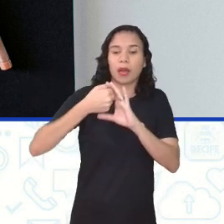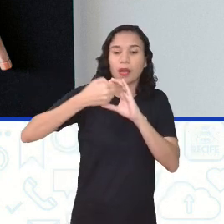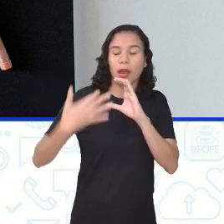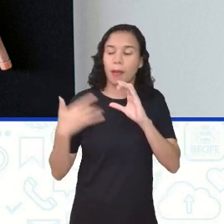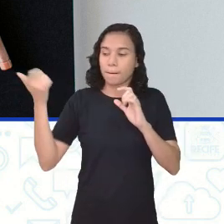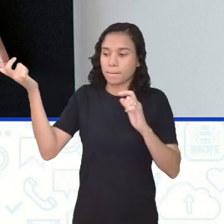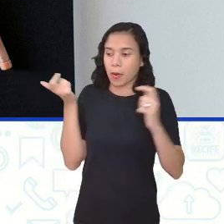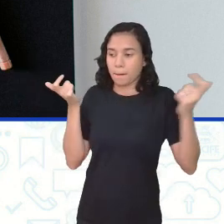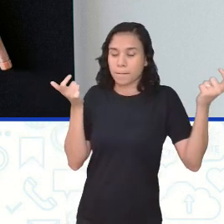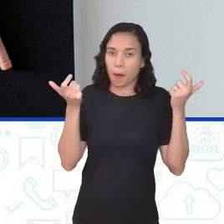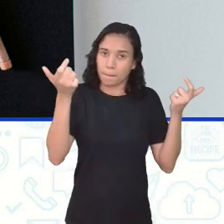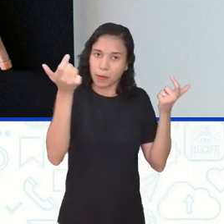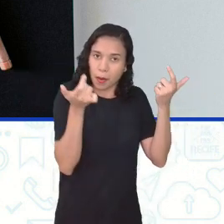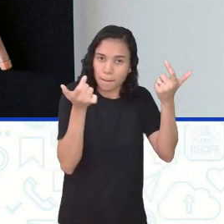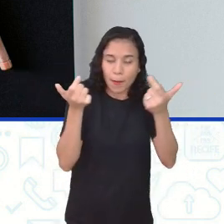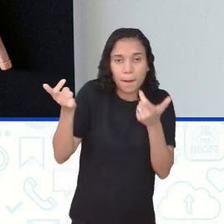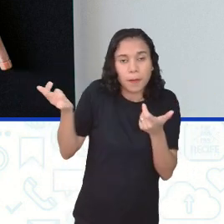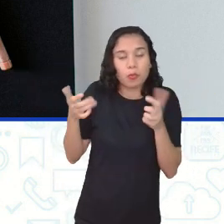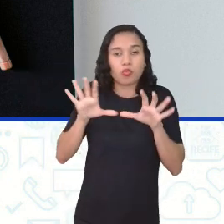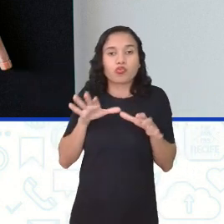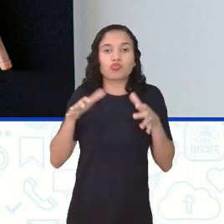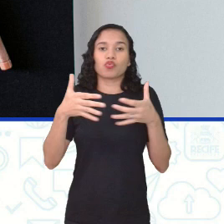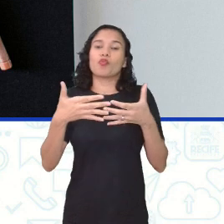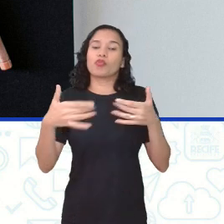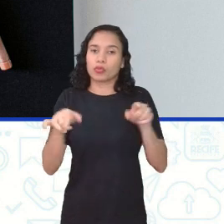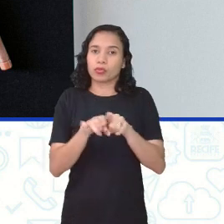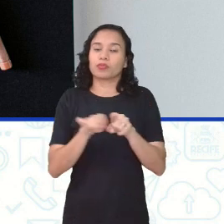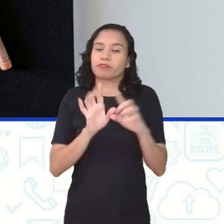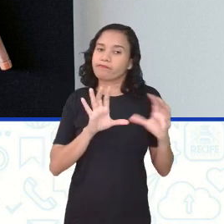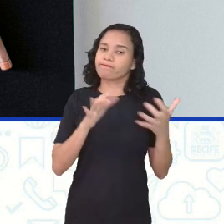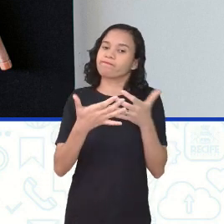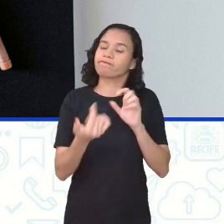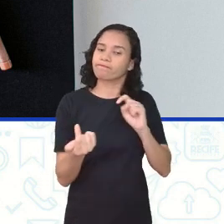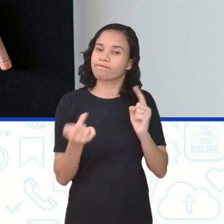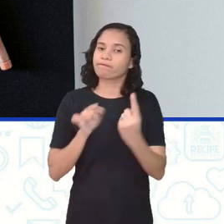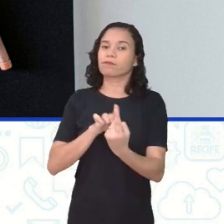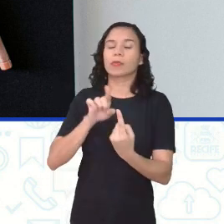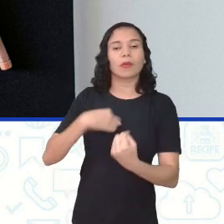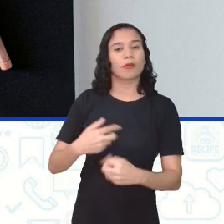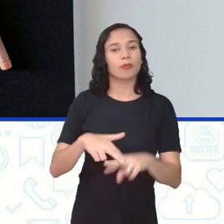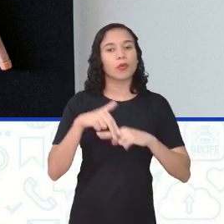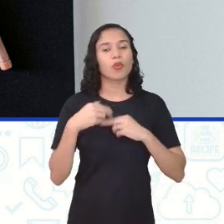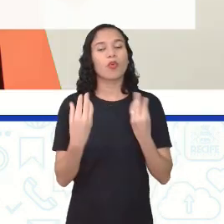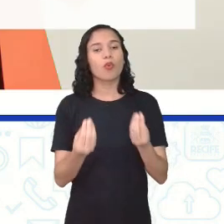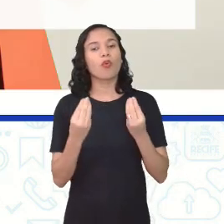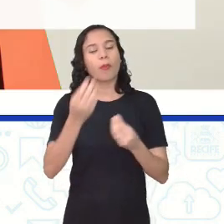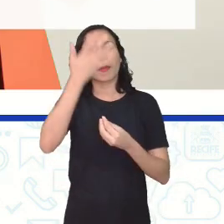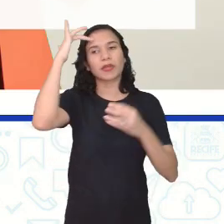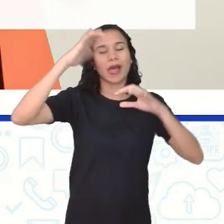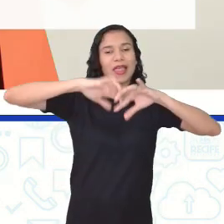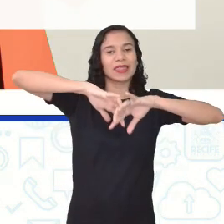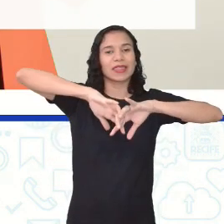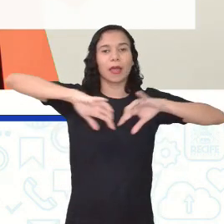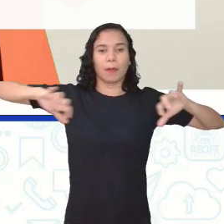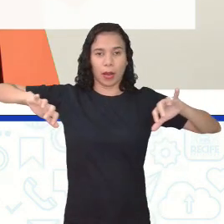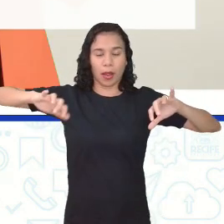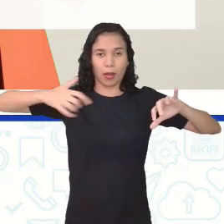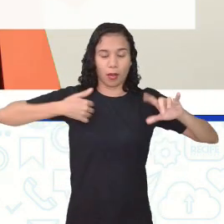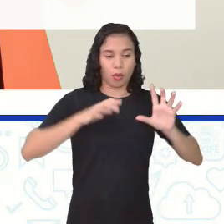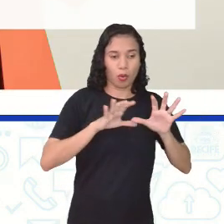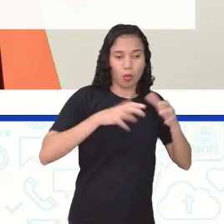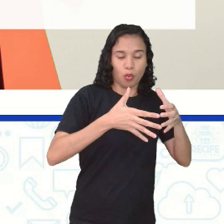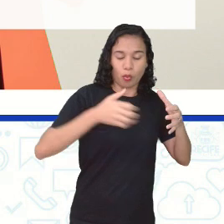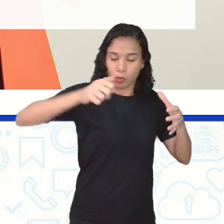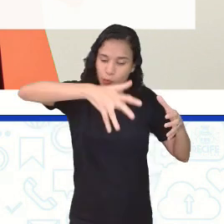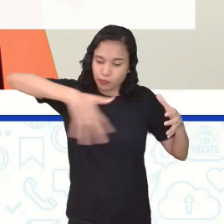Perdão. A memória coletiva. É marcada pela memória individual, então não tem como a gente separar, né? E aí, para a gente